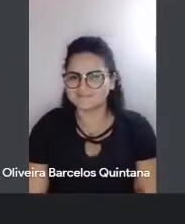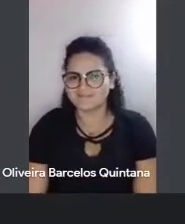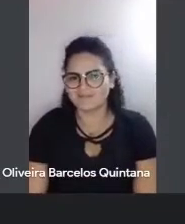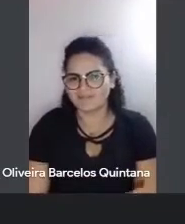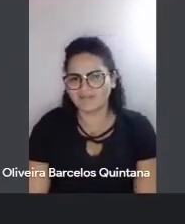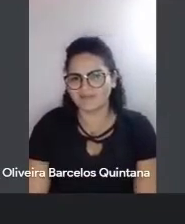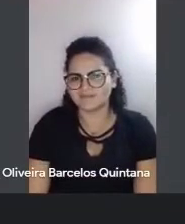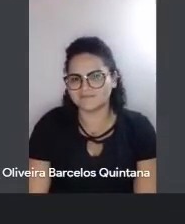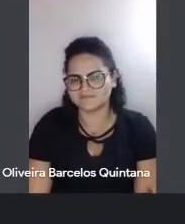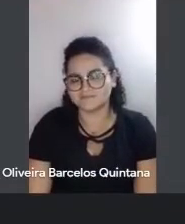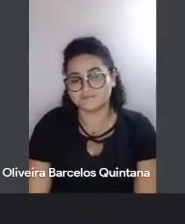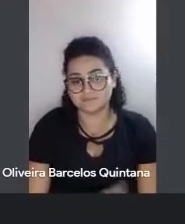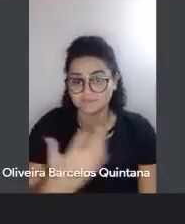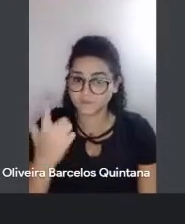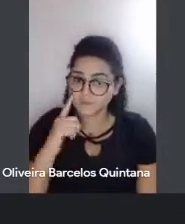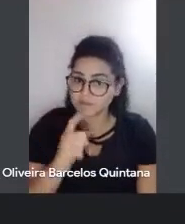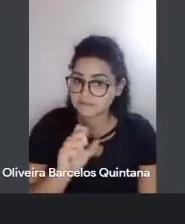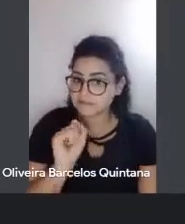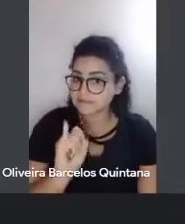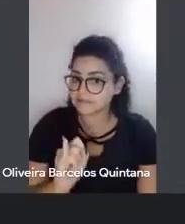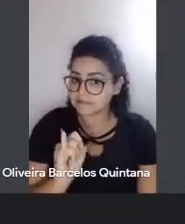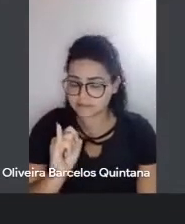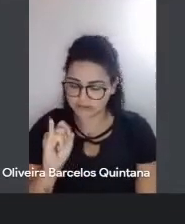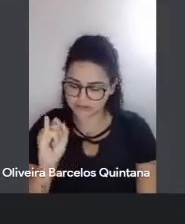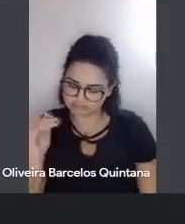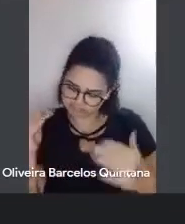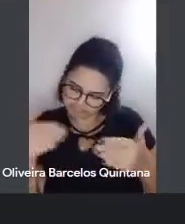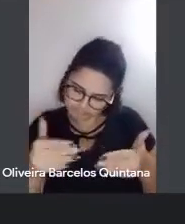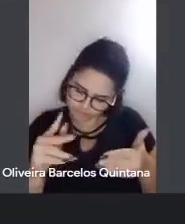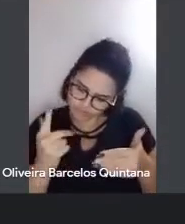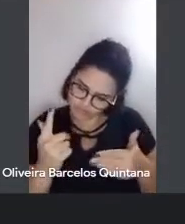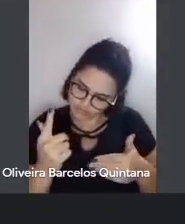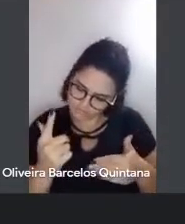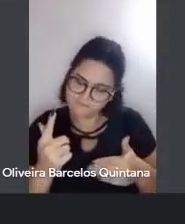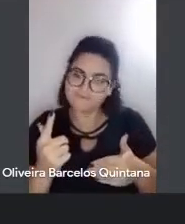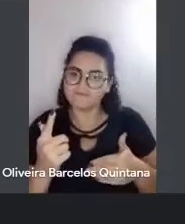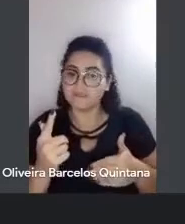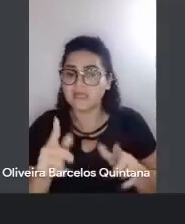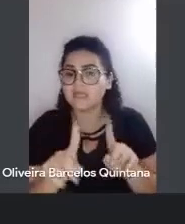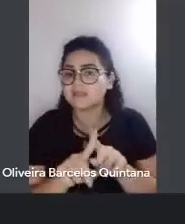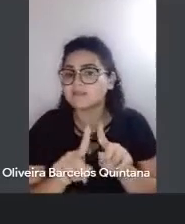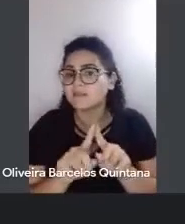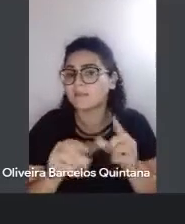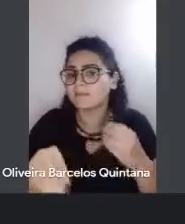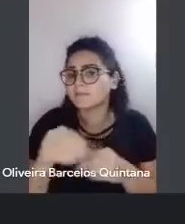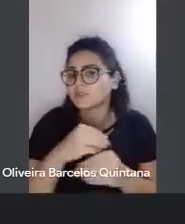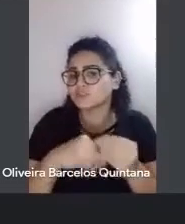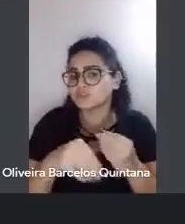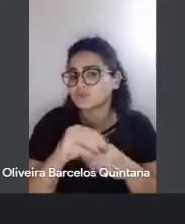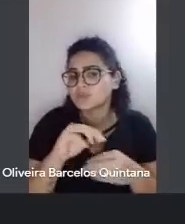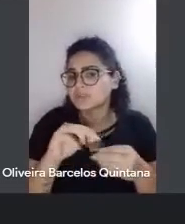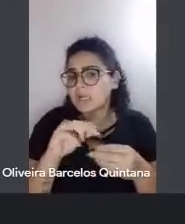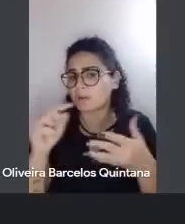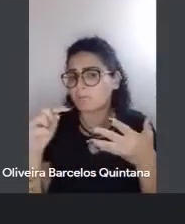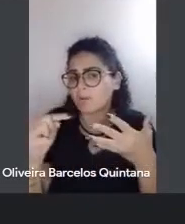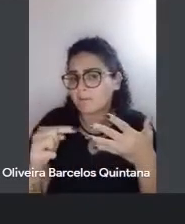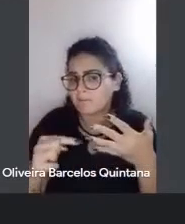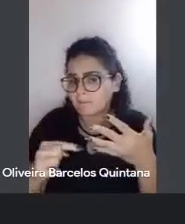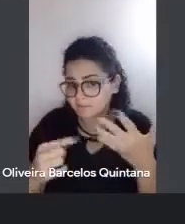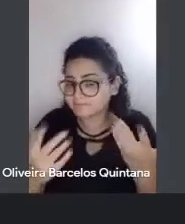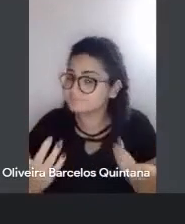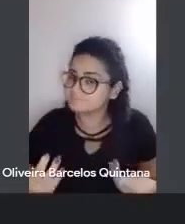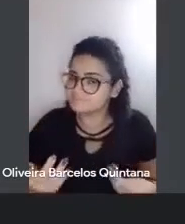se na suposta parte dedicada à geografia, ele também já está misturando outras questões ali também. Aquela parte do